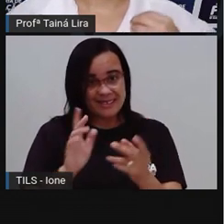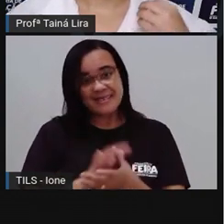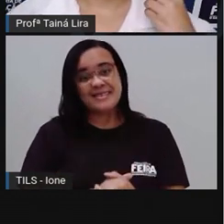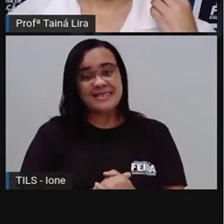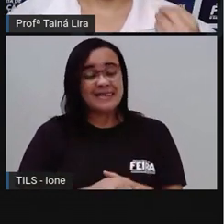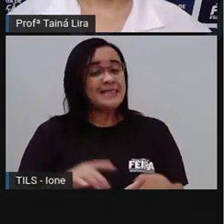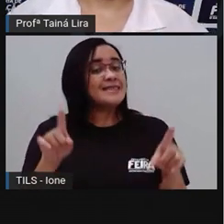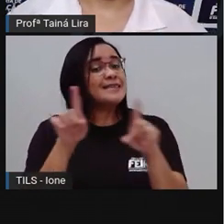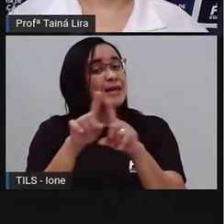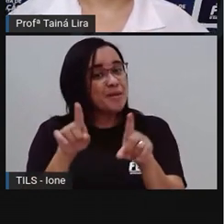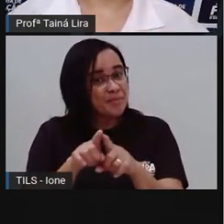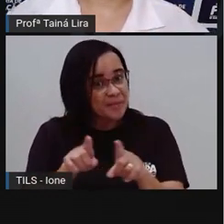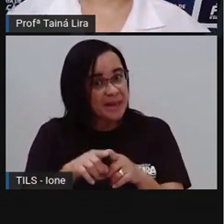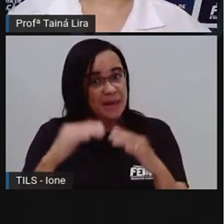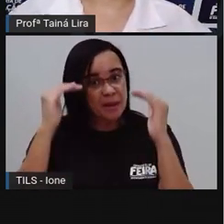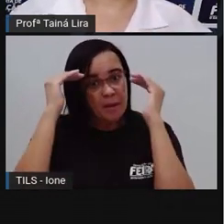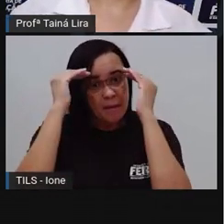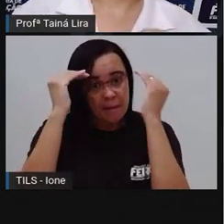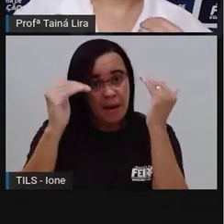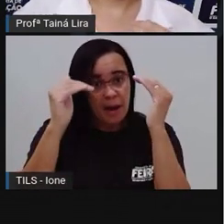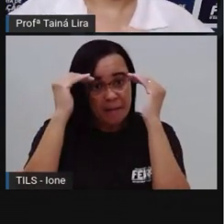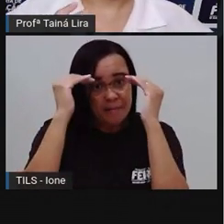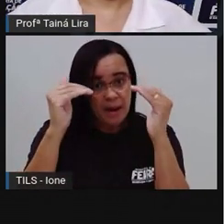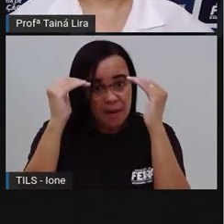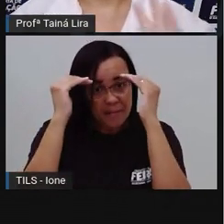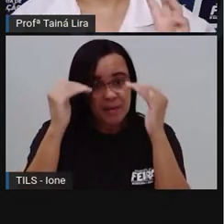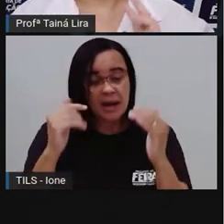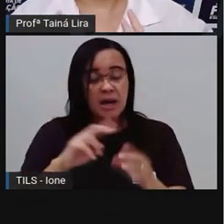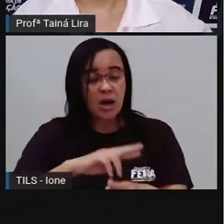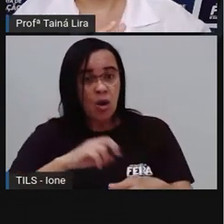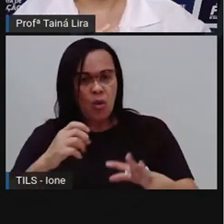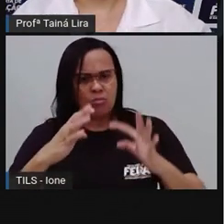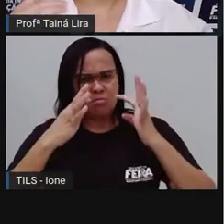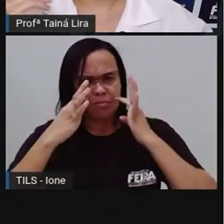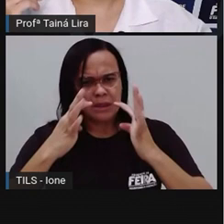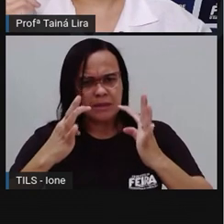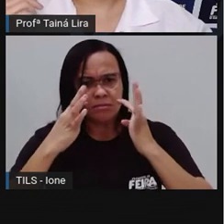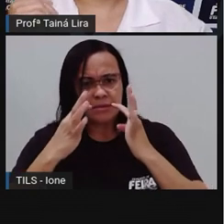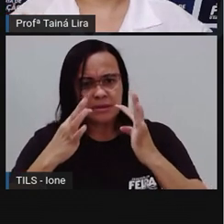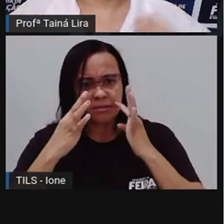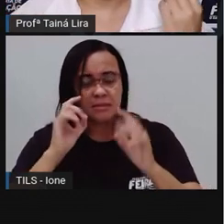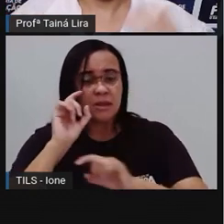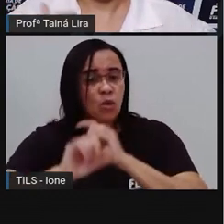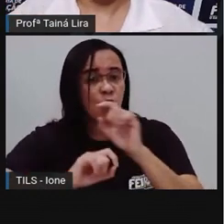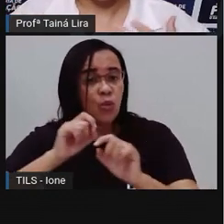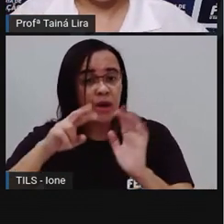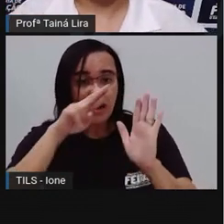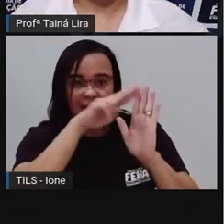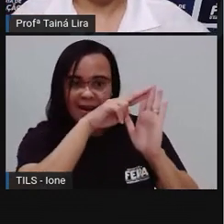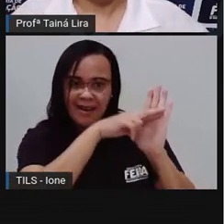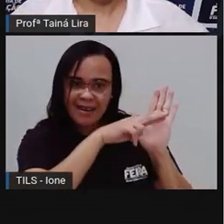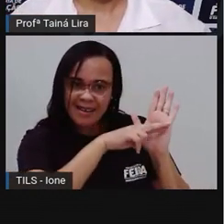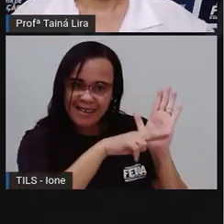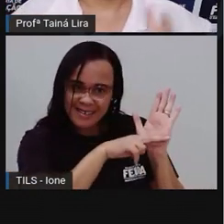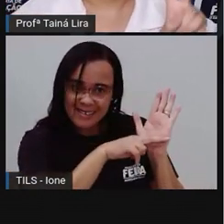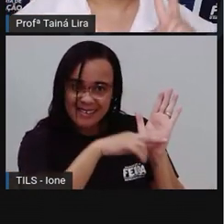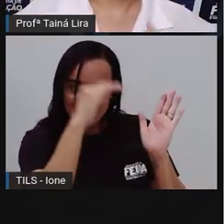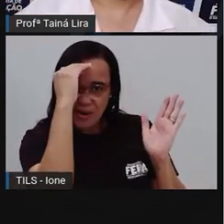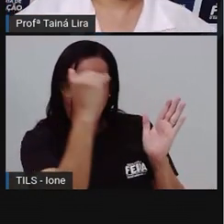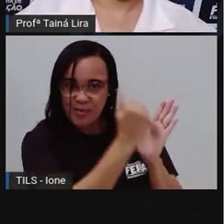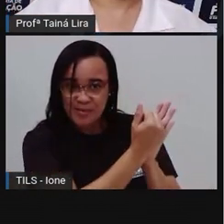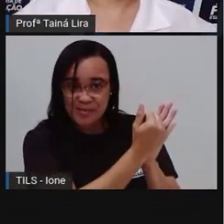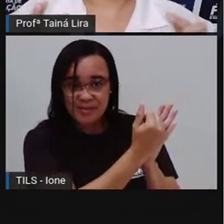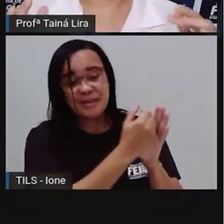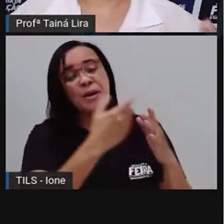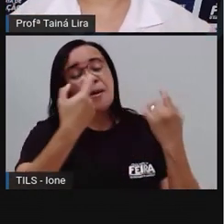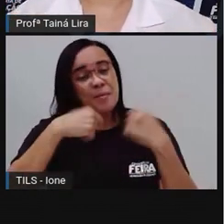Atenção às regrinhas, ó, o espaçamento entre as palavras que a Pró já falou, lembram que a Pró falou sobre segmentação? A gente ter